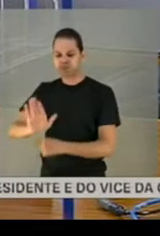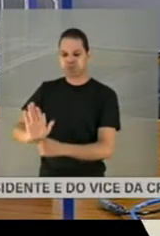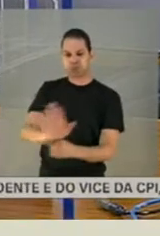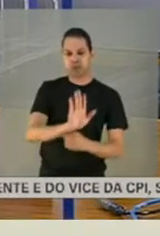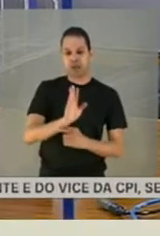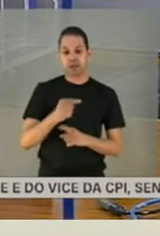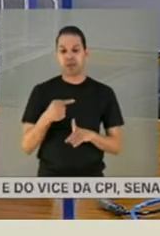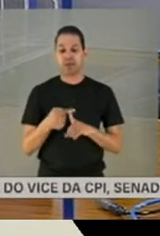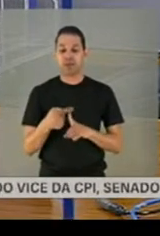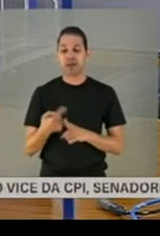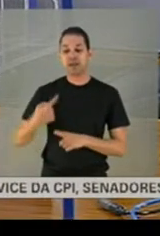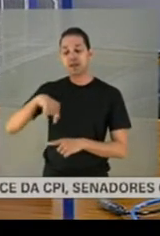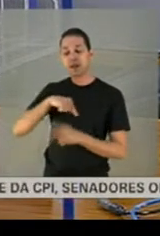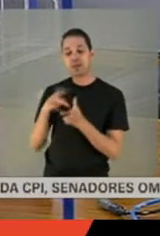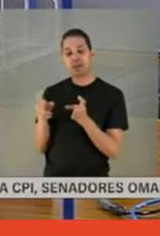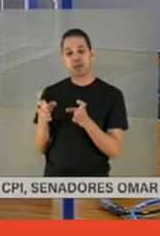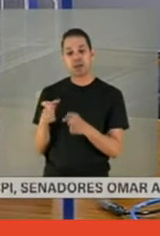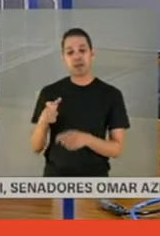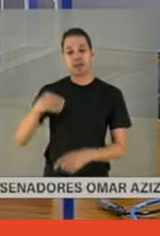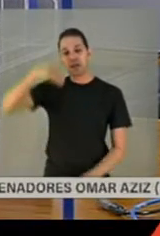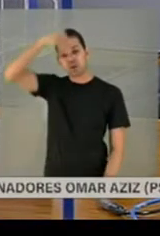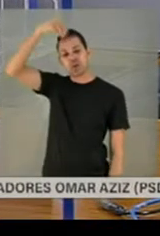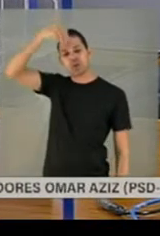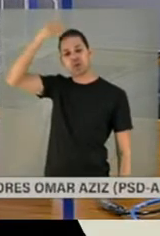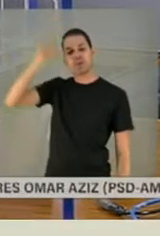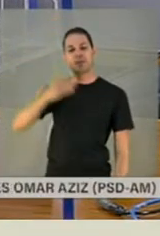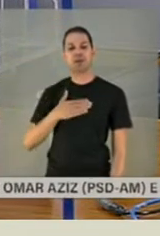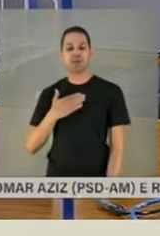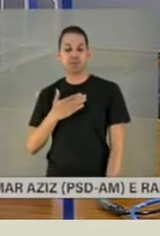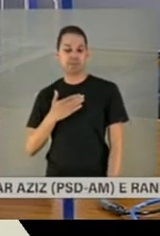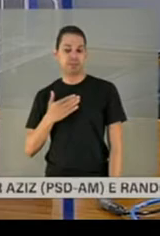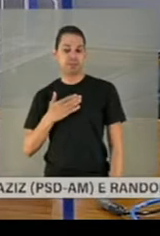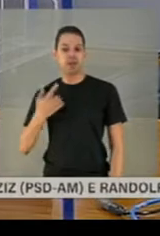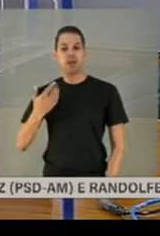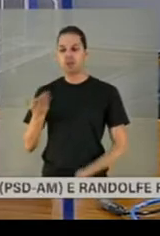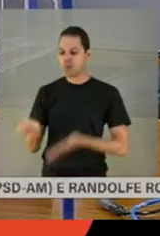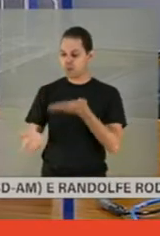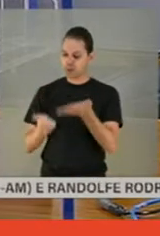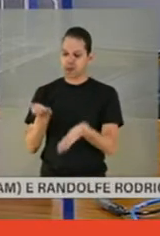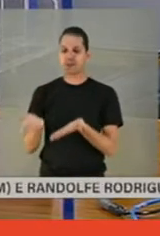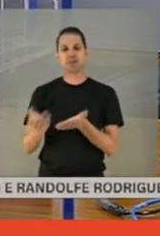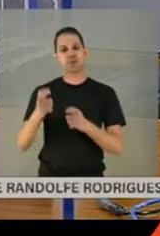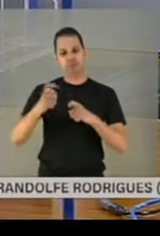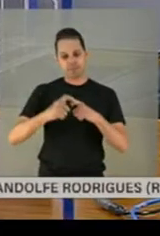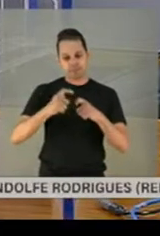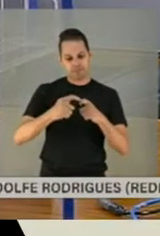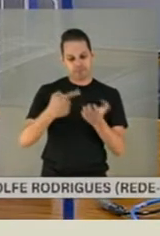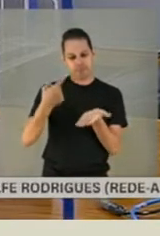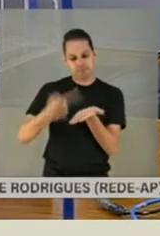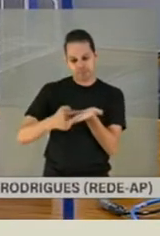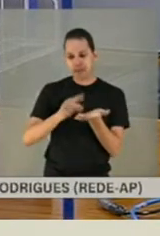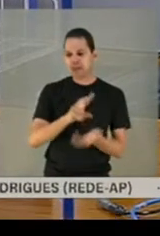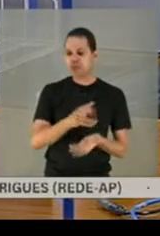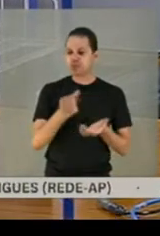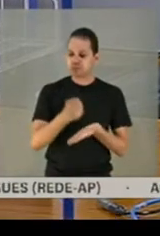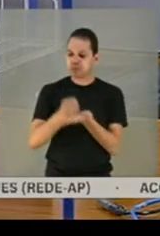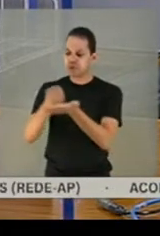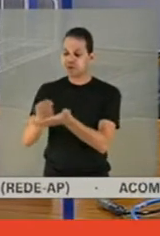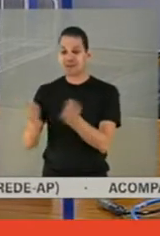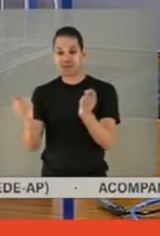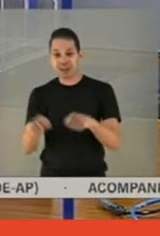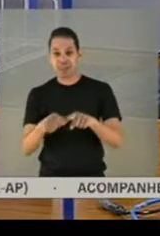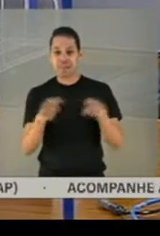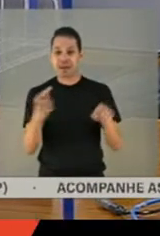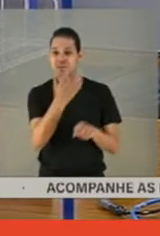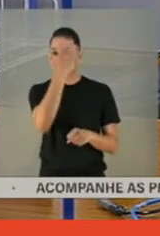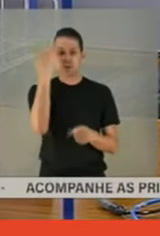Porque a gente vê, assim, os meus sobrinhos, a gente consegue fazer um atendimento com eles. Mas as pessoas que não têm, não sabem como